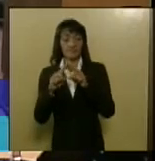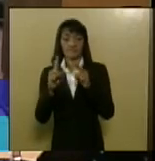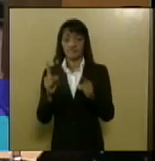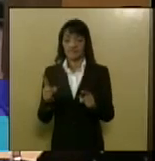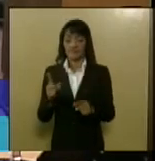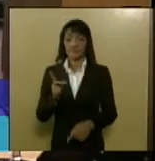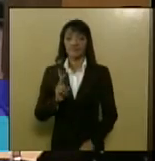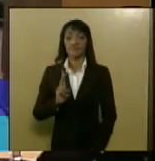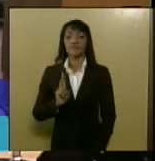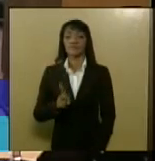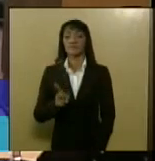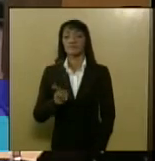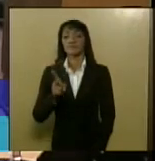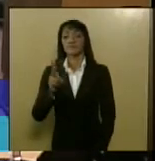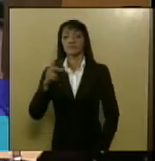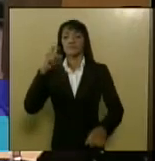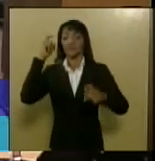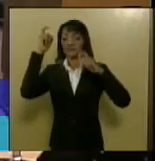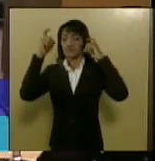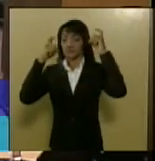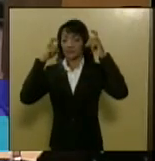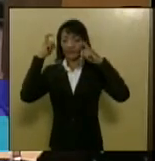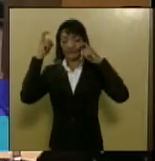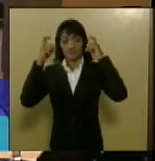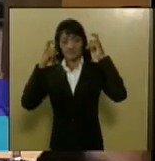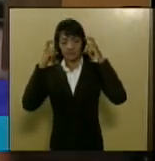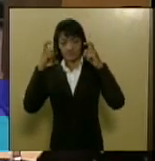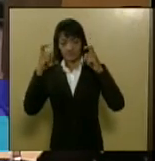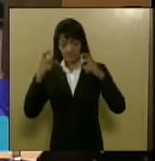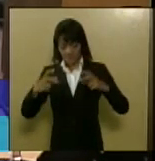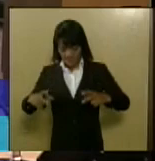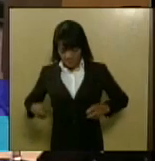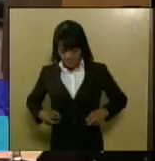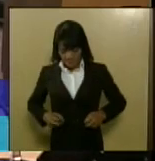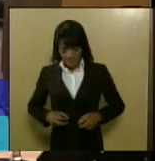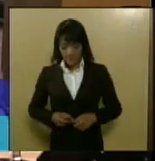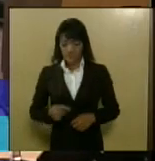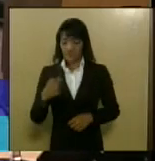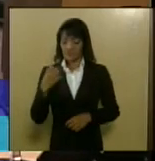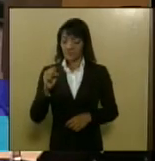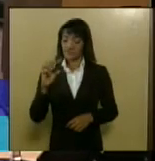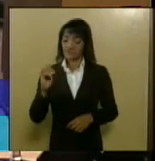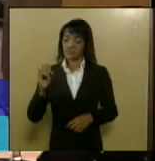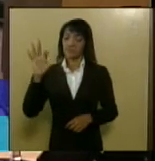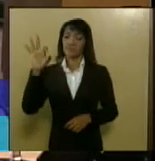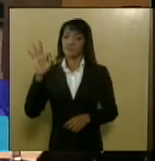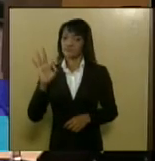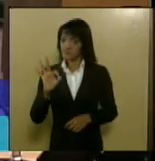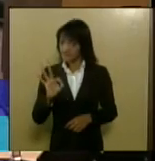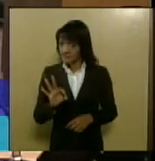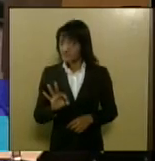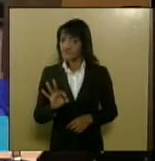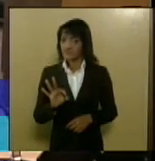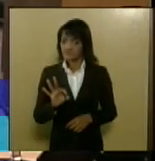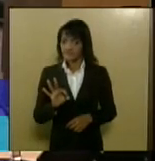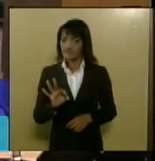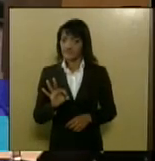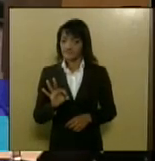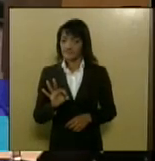em saber que os cânceres 70% 80% dos cânceres são